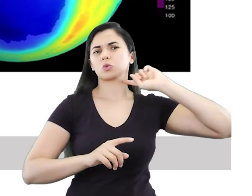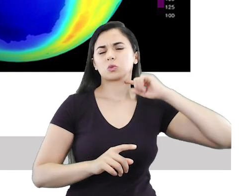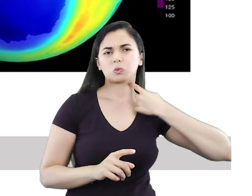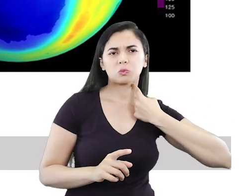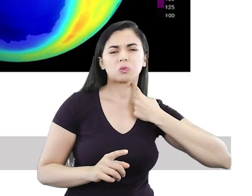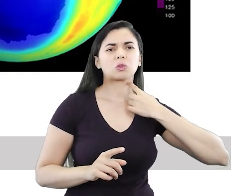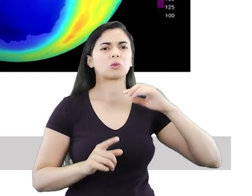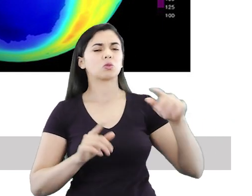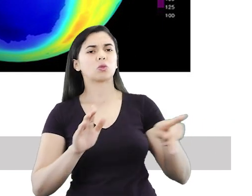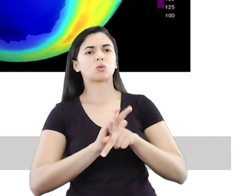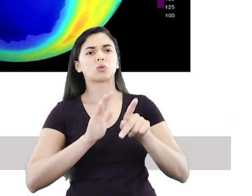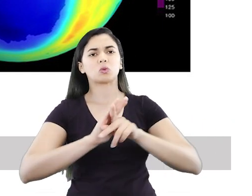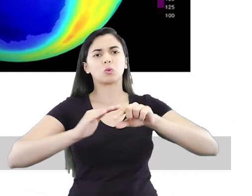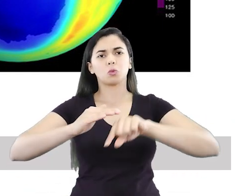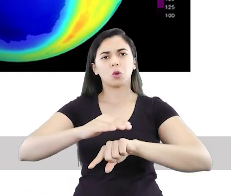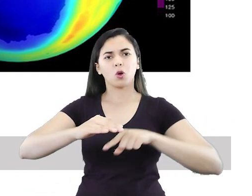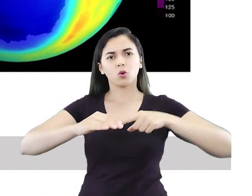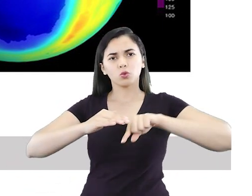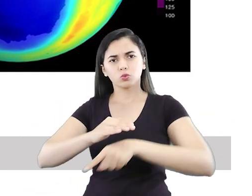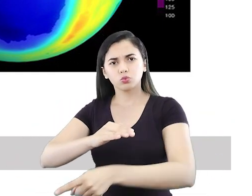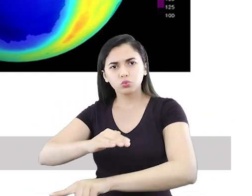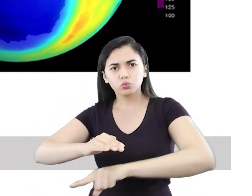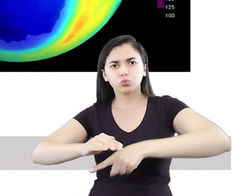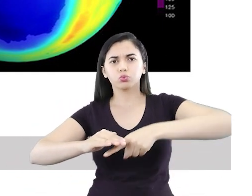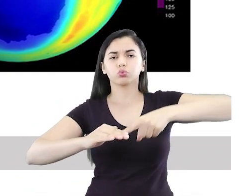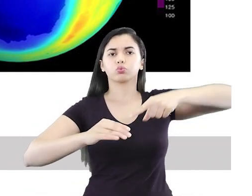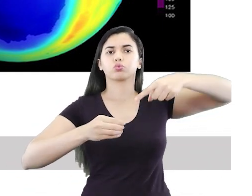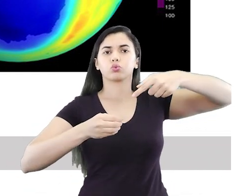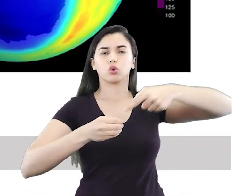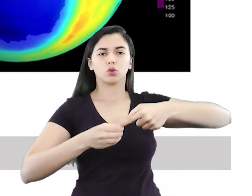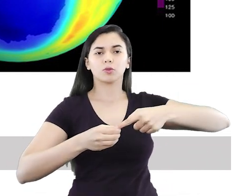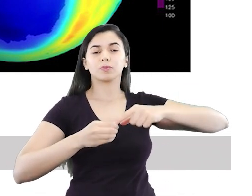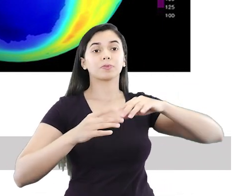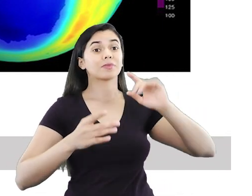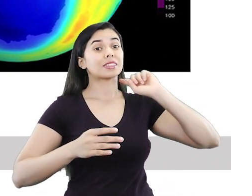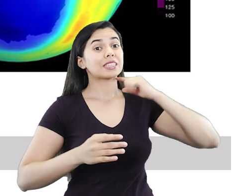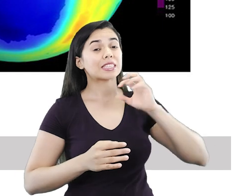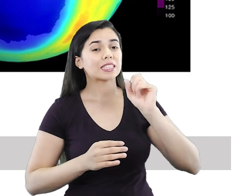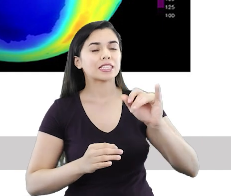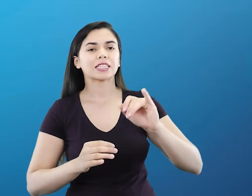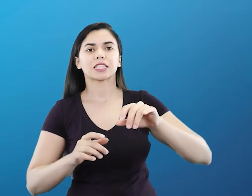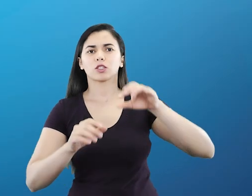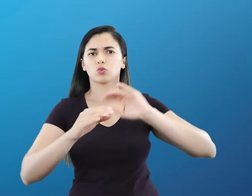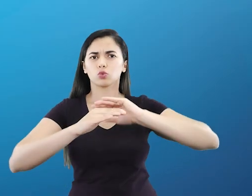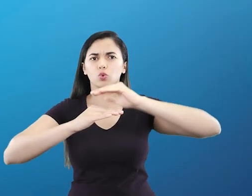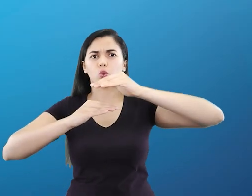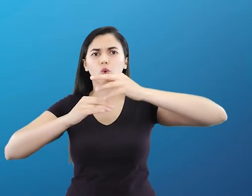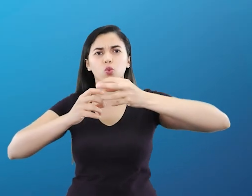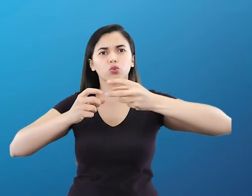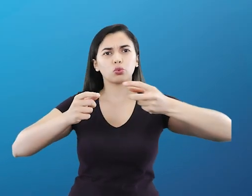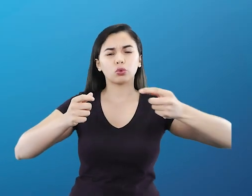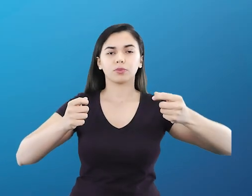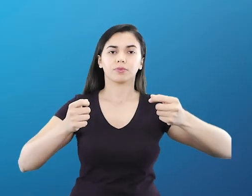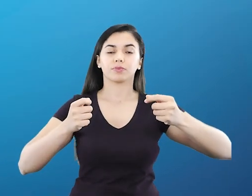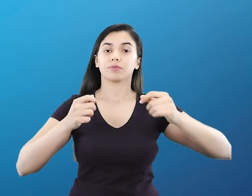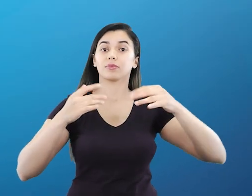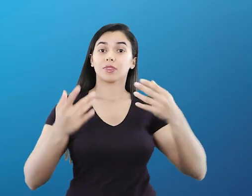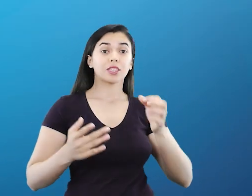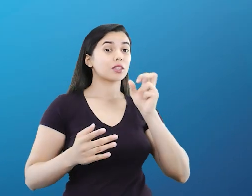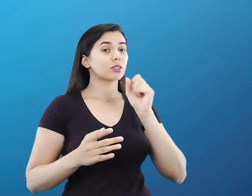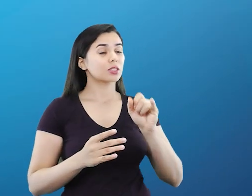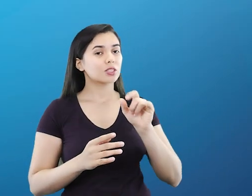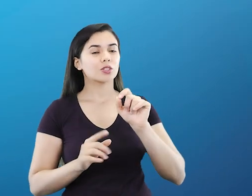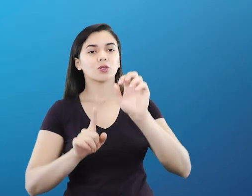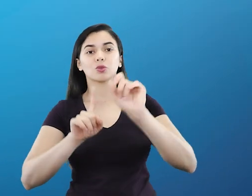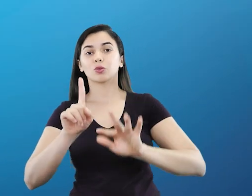queima de combustíveis fósseis entram em reação com os gases da atmosfera. Então nós temos aqui, por exemplo, que esses gases de ozônio acabam sendo